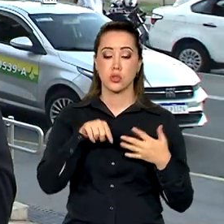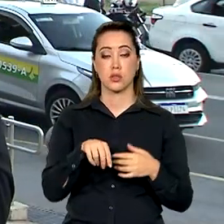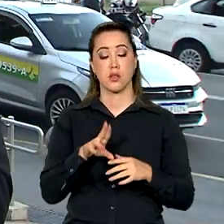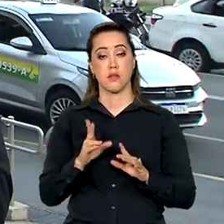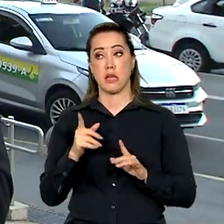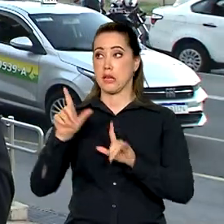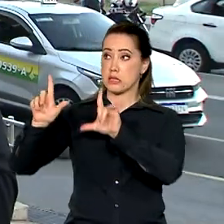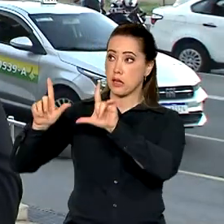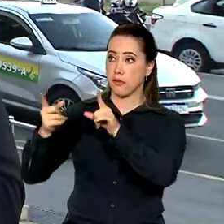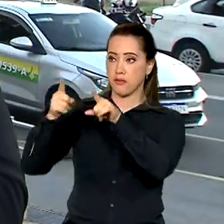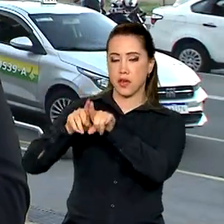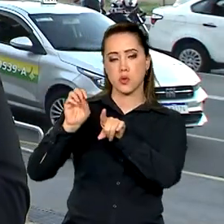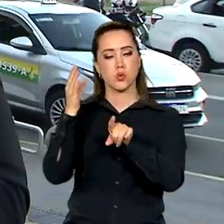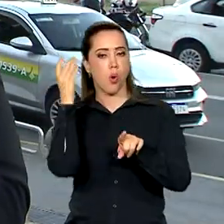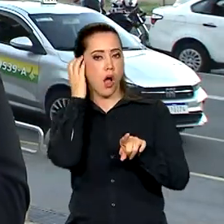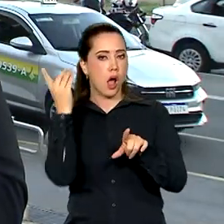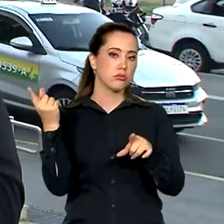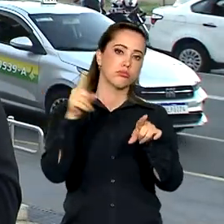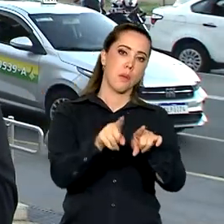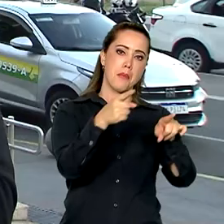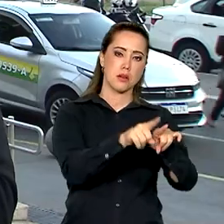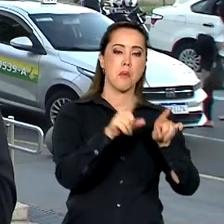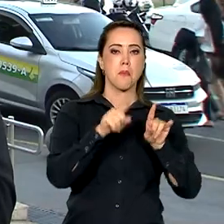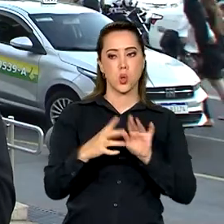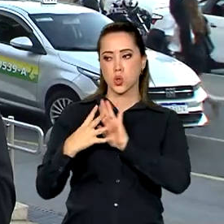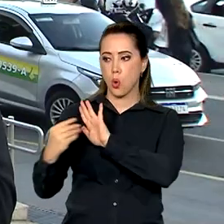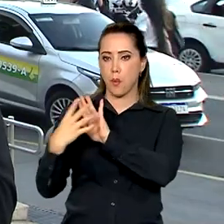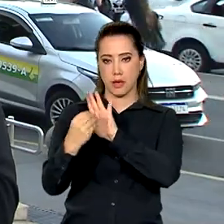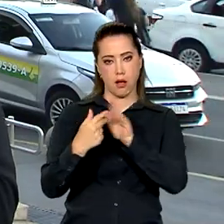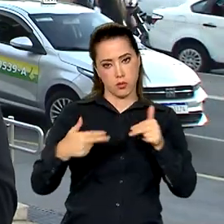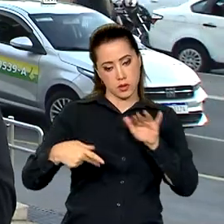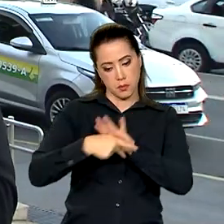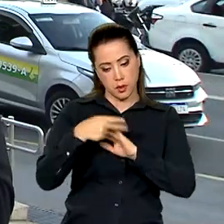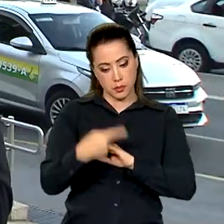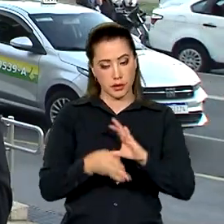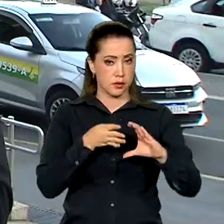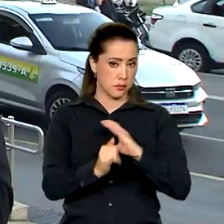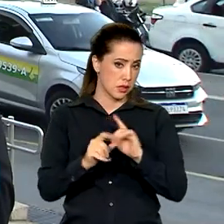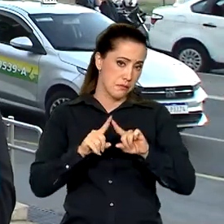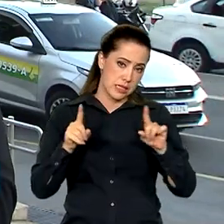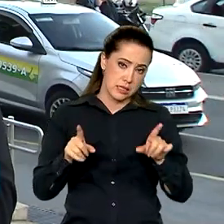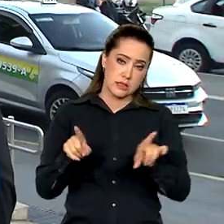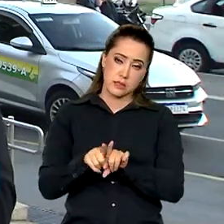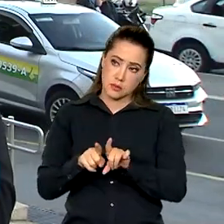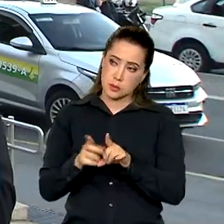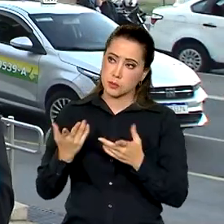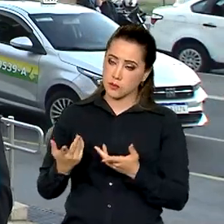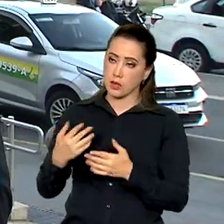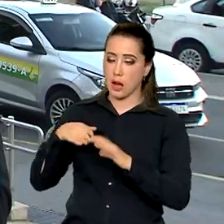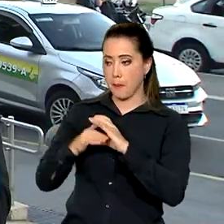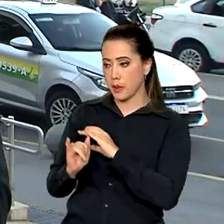Pública transmitam conteúdos locais e a programação das emissoras da EBC. Em contrapartida, a empresa Brasil de